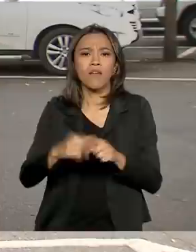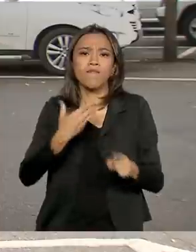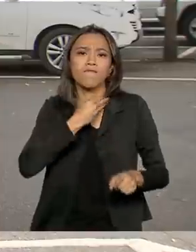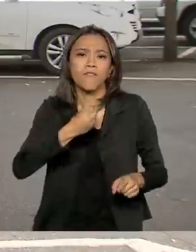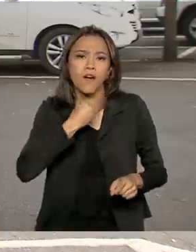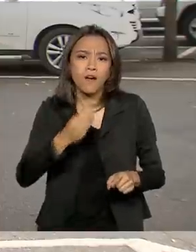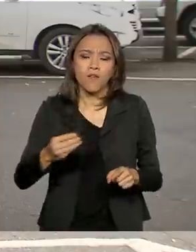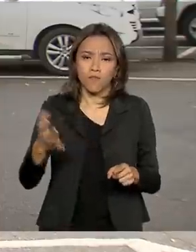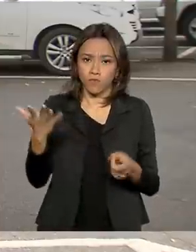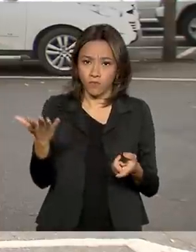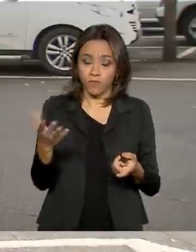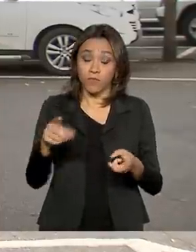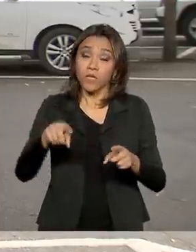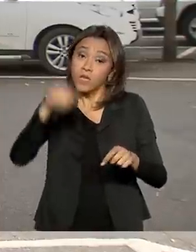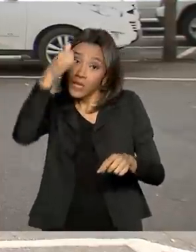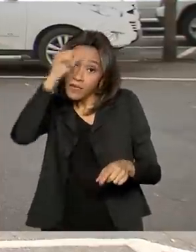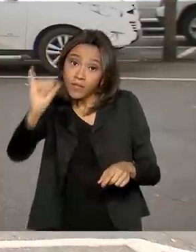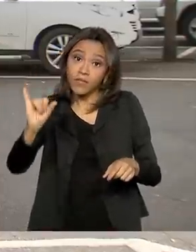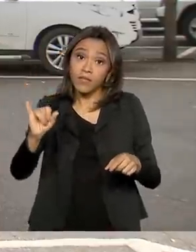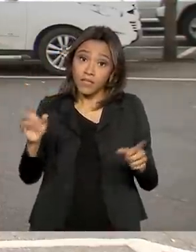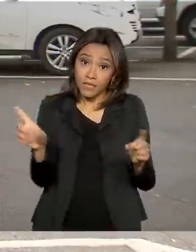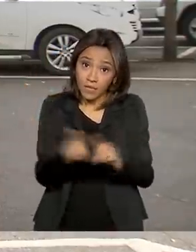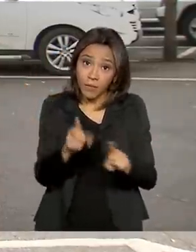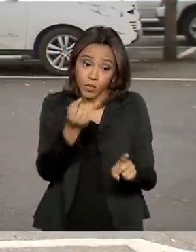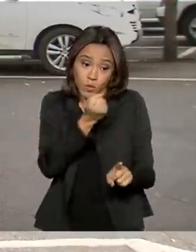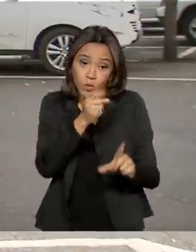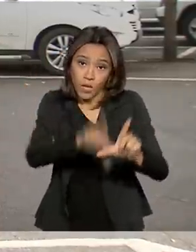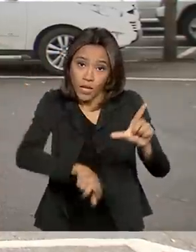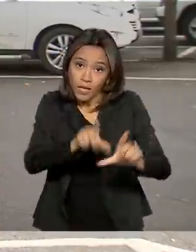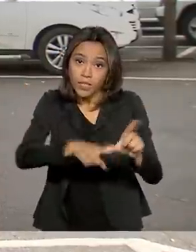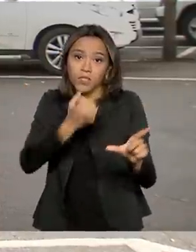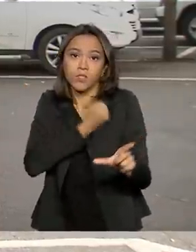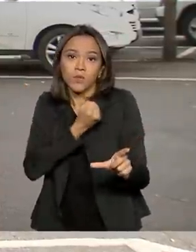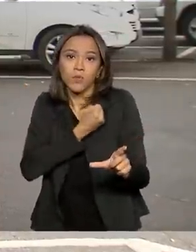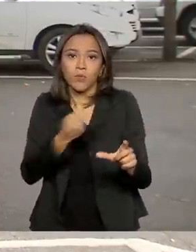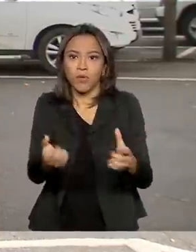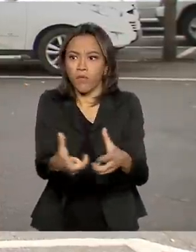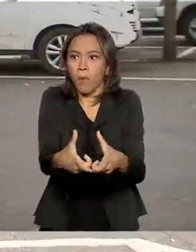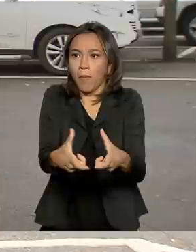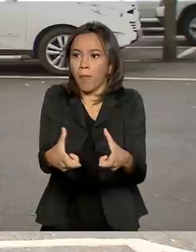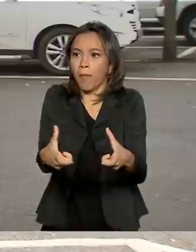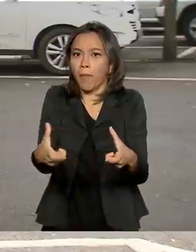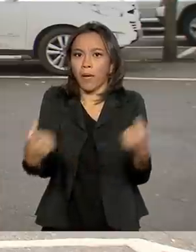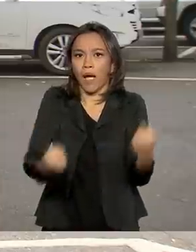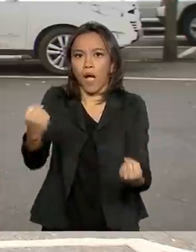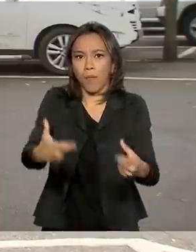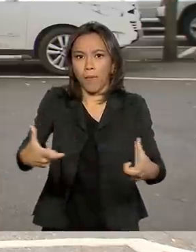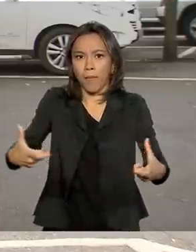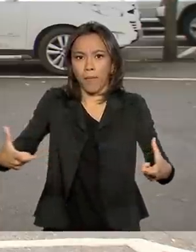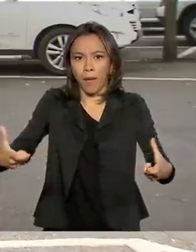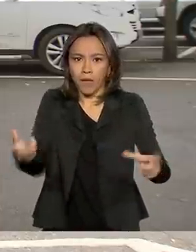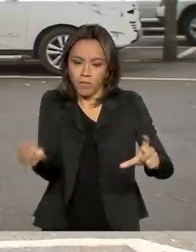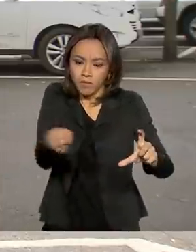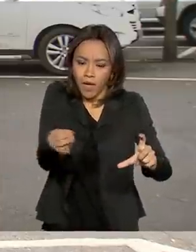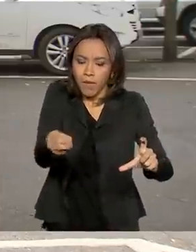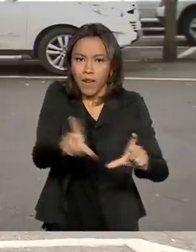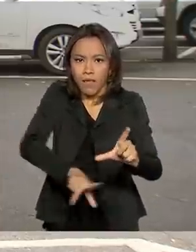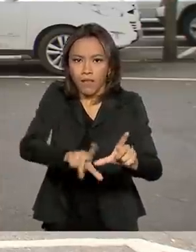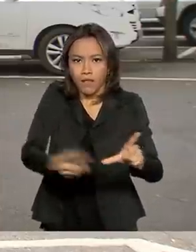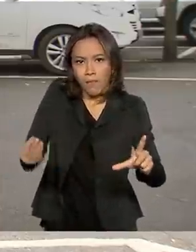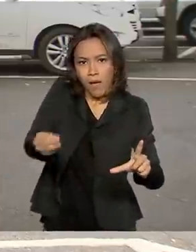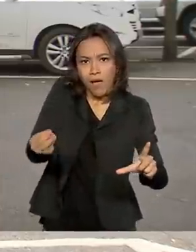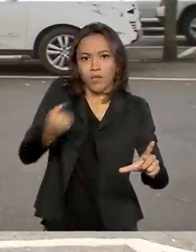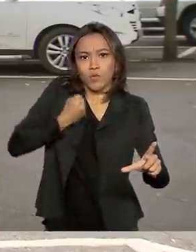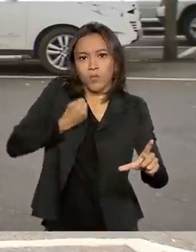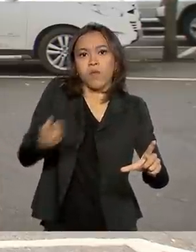e também para aumentar a sequência de letras e números porque a frota do país foi crescendo. Agora, com a nova placa do Mercosul, novas